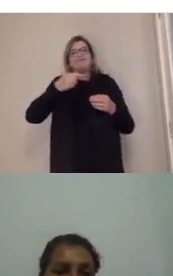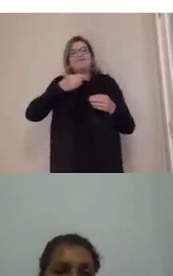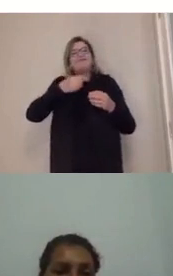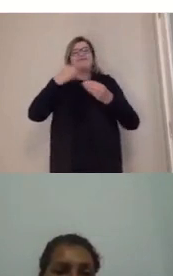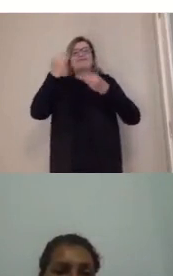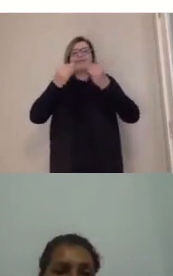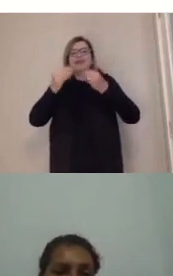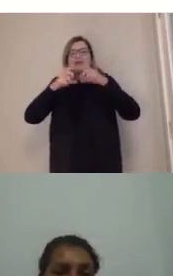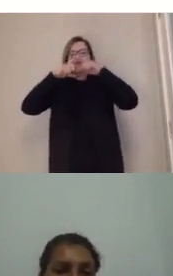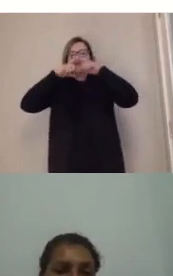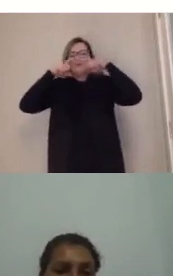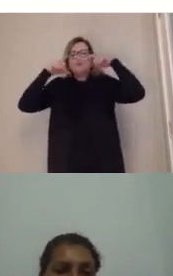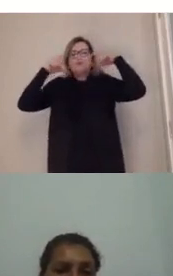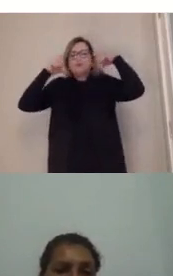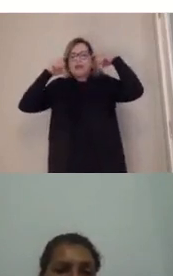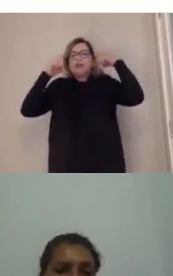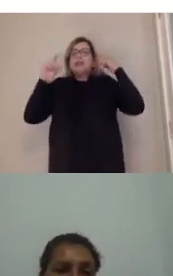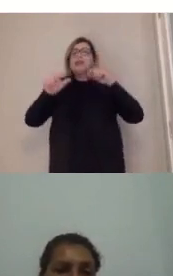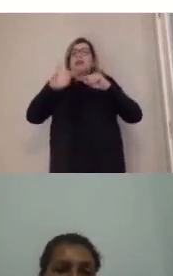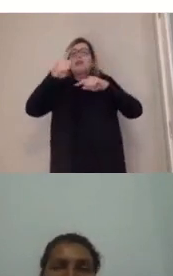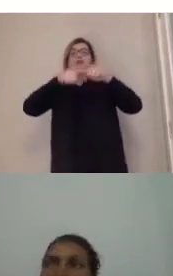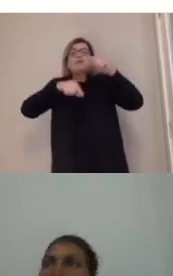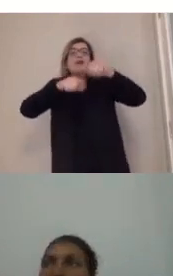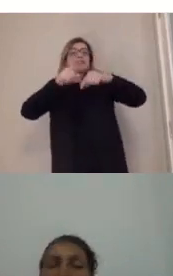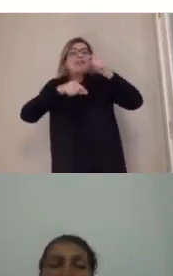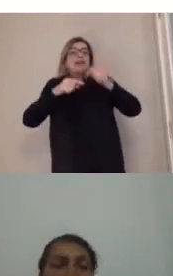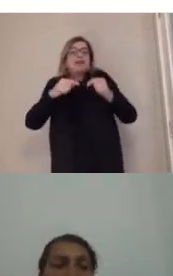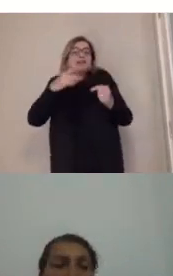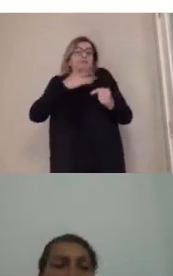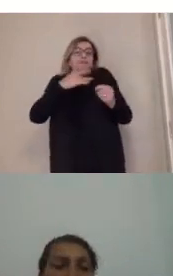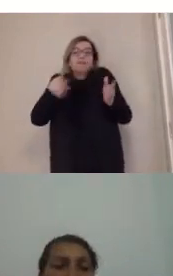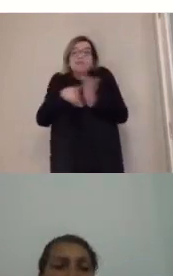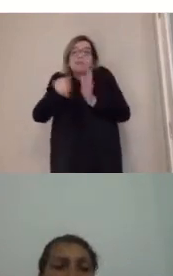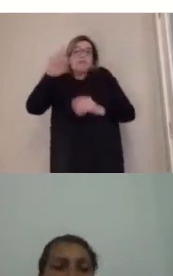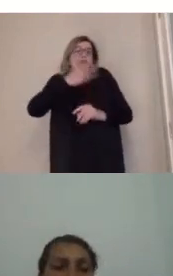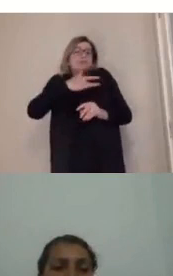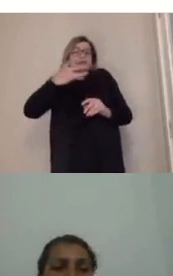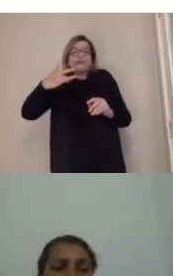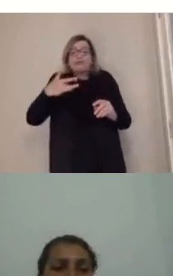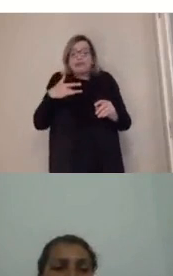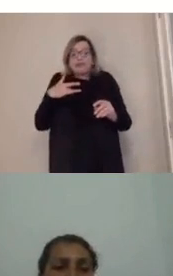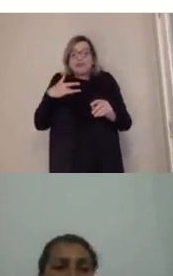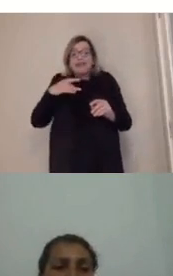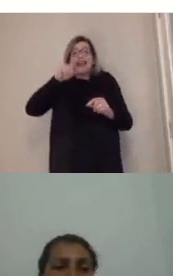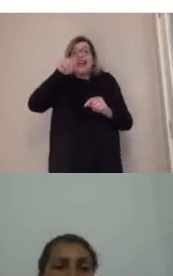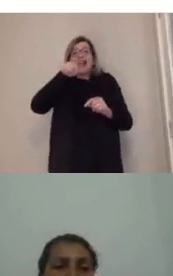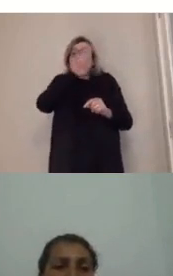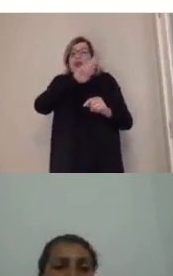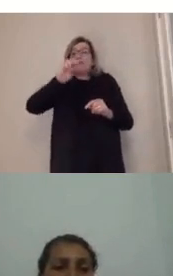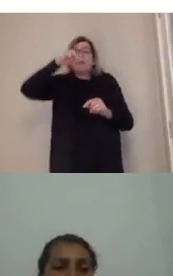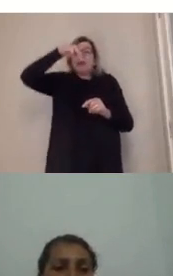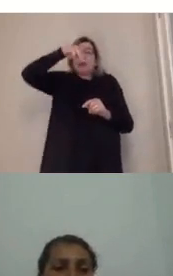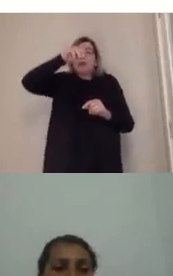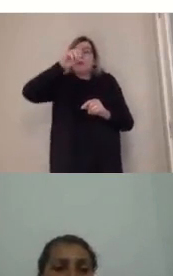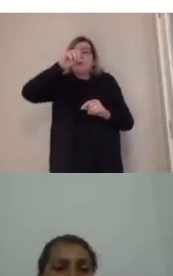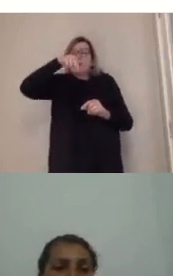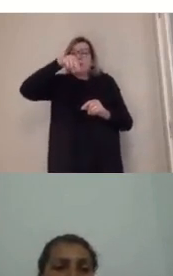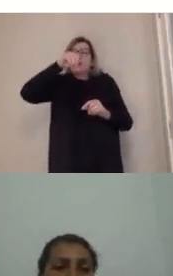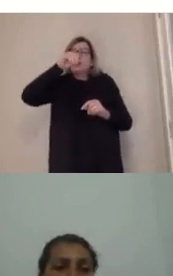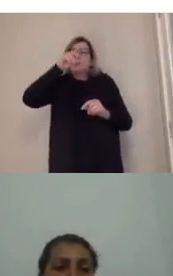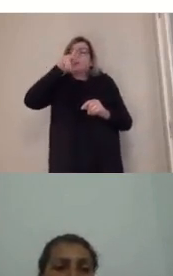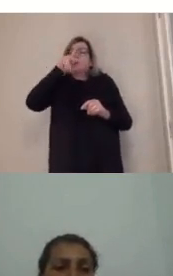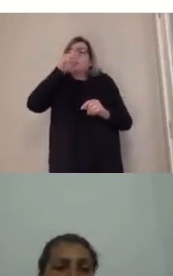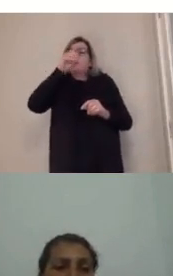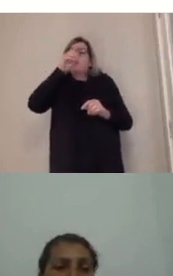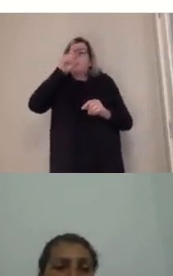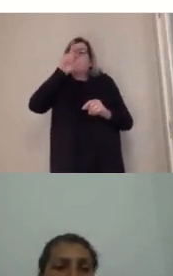acessórios que se precisa em tempos de saúde, né, então, é um monopólio disso, de uma coisa tão simples de fazer, a, ela deteve